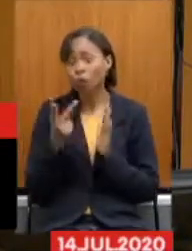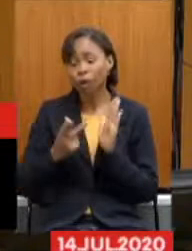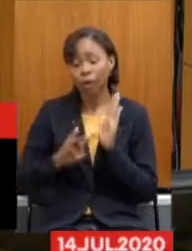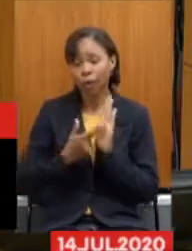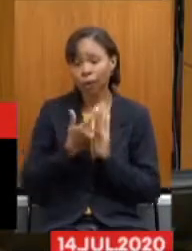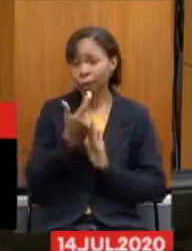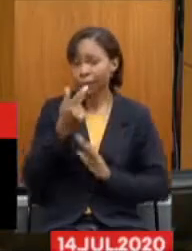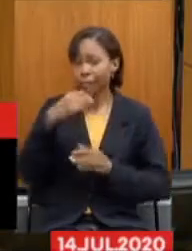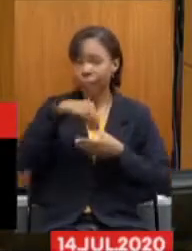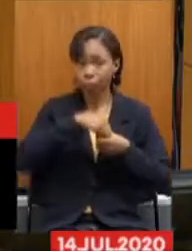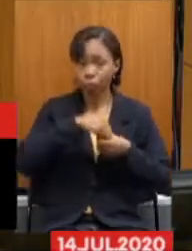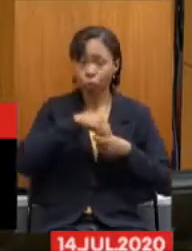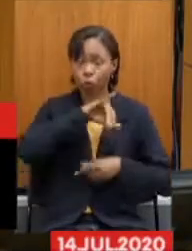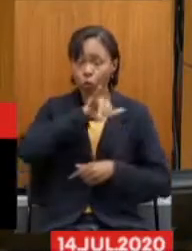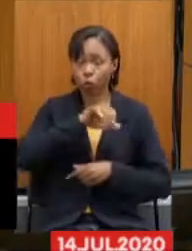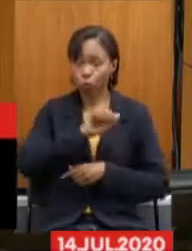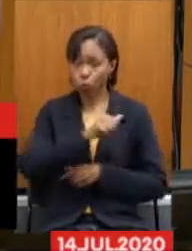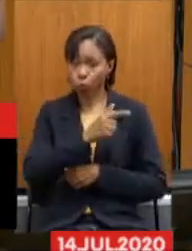-socorro.